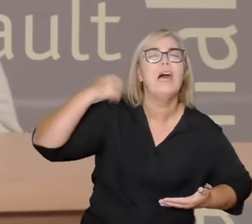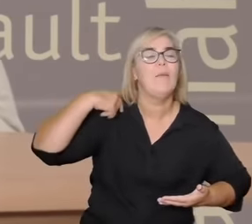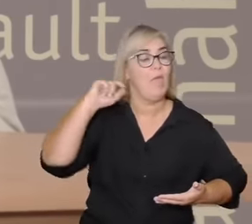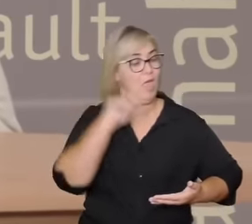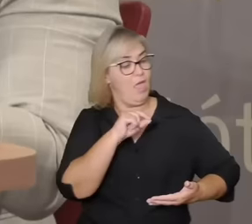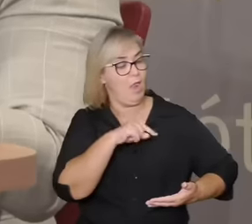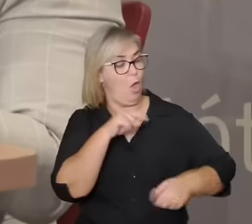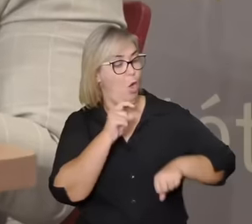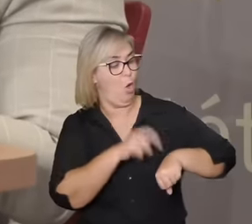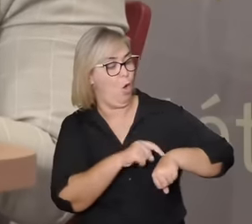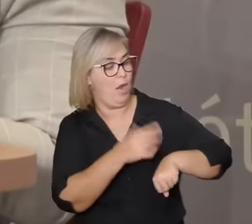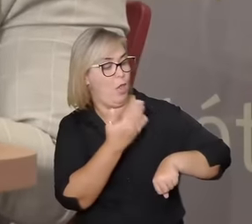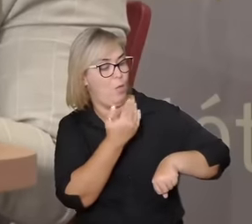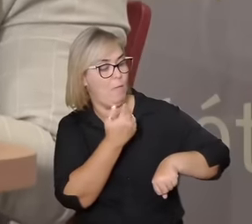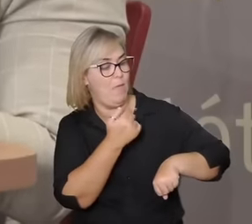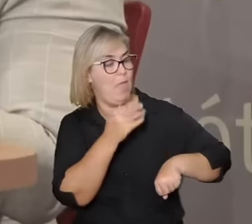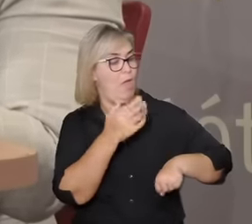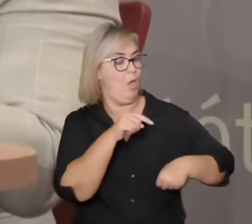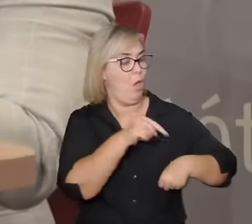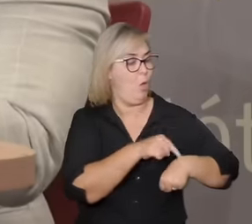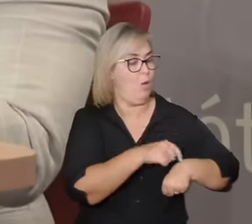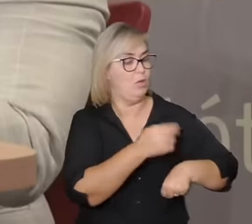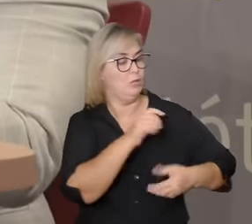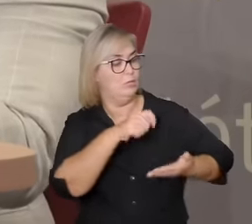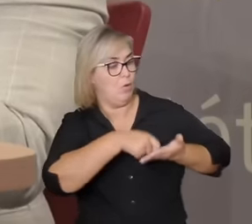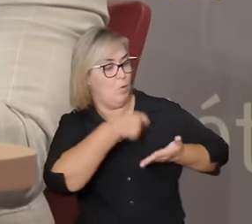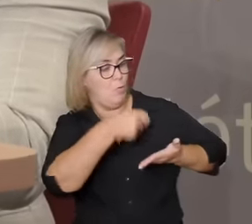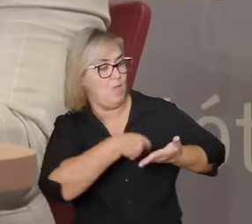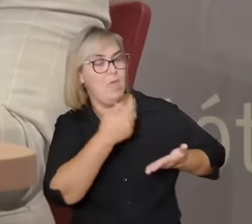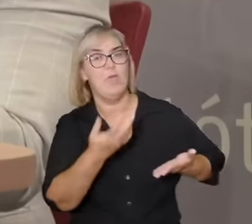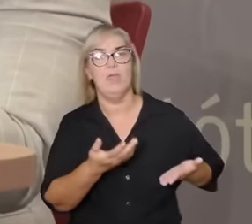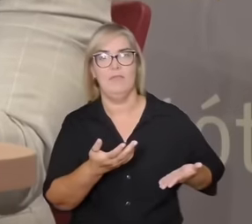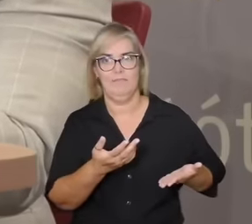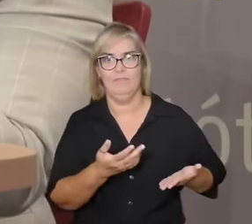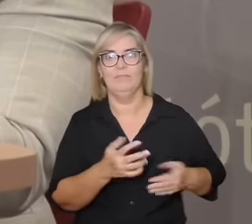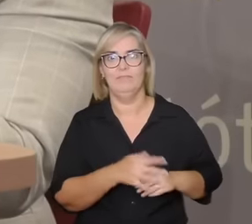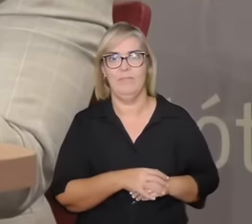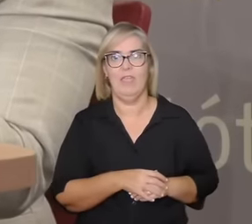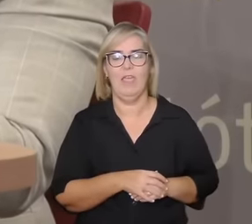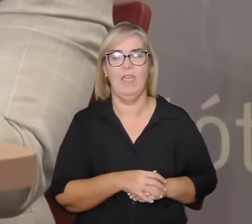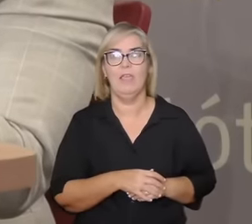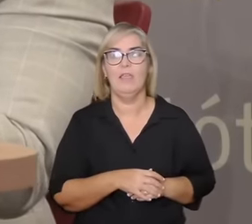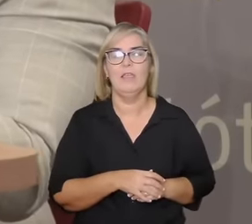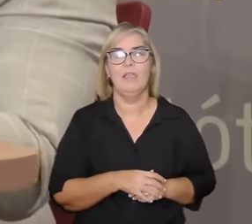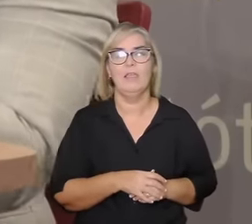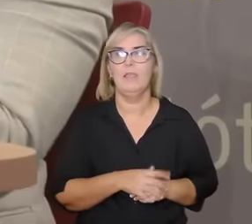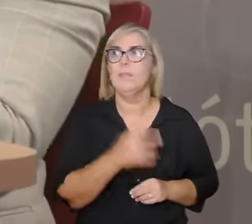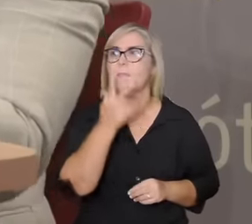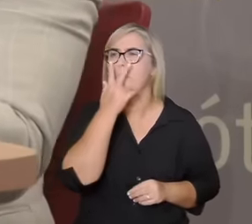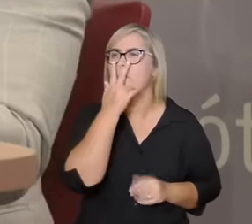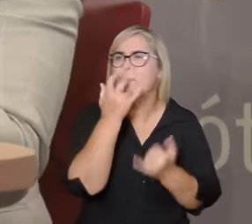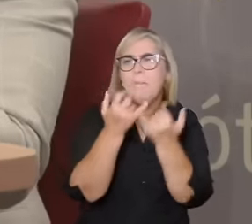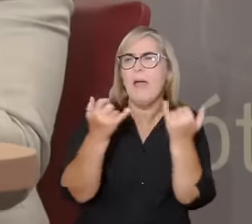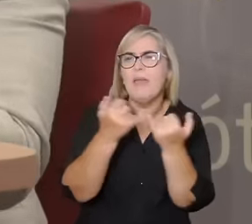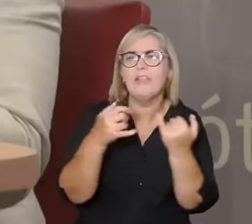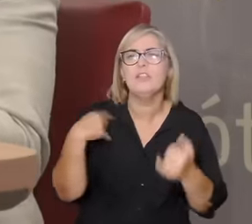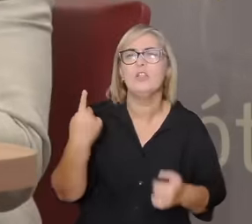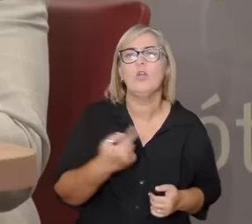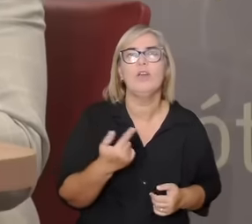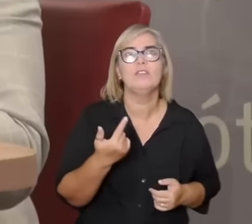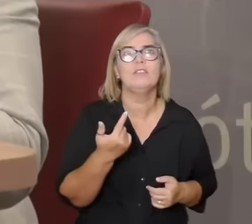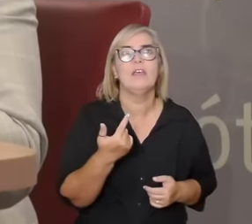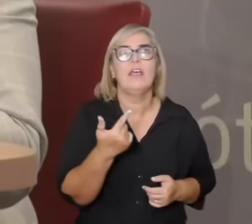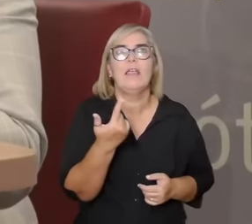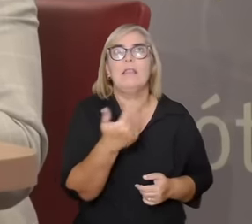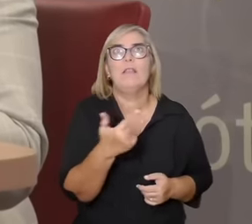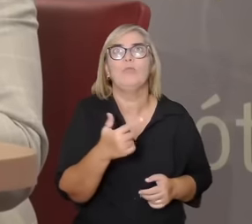dormir o que precisa fazer e com a qual nós não temos ali uma relação de usando o termo jurídico poder